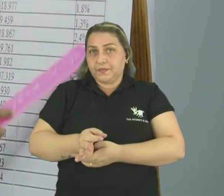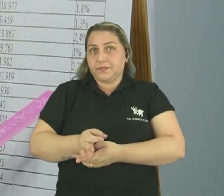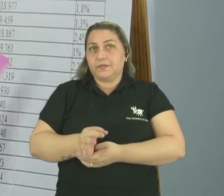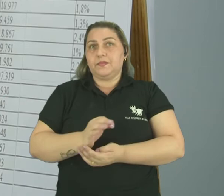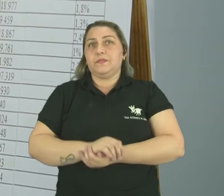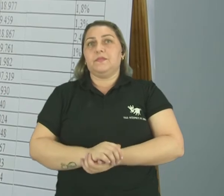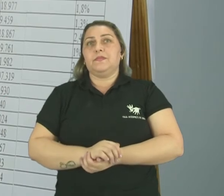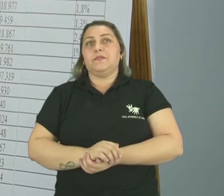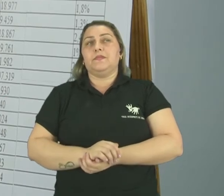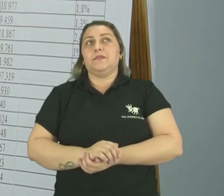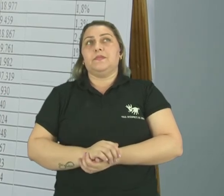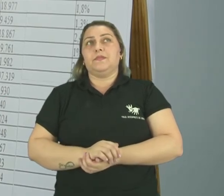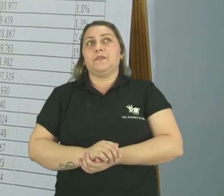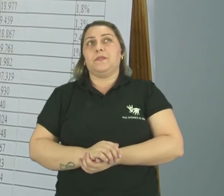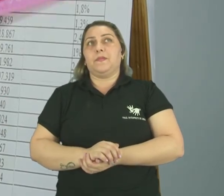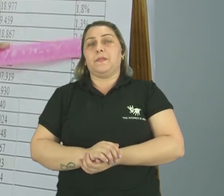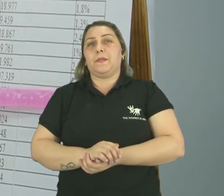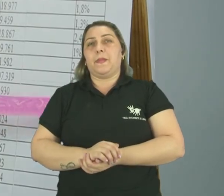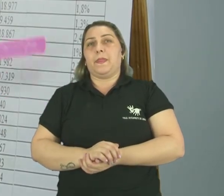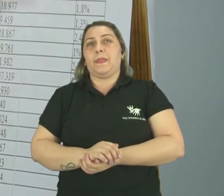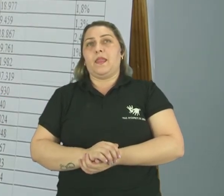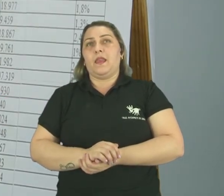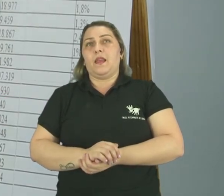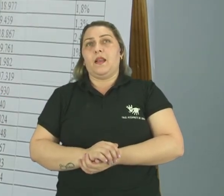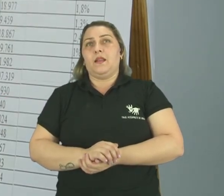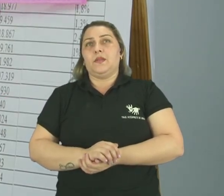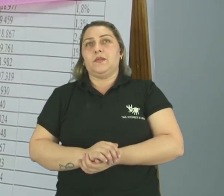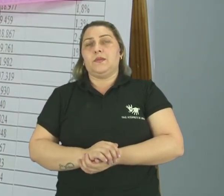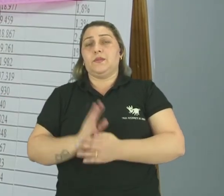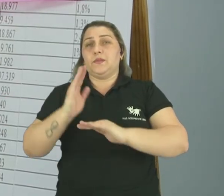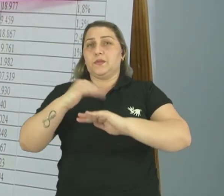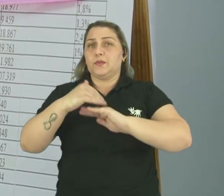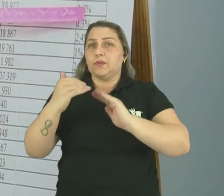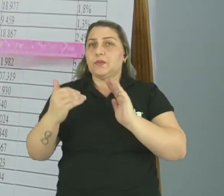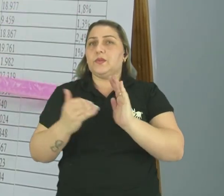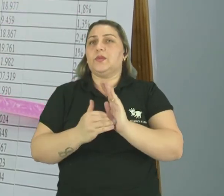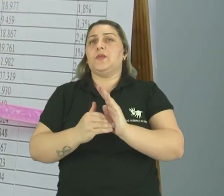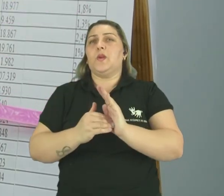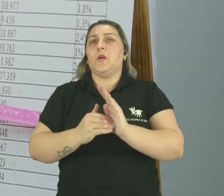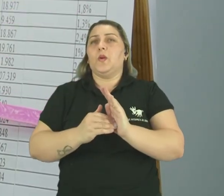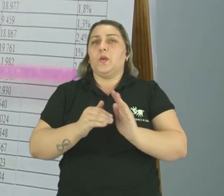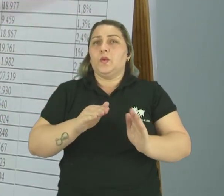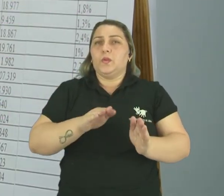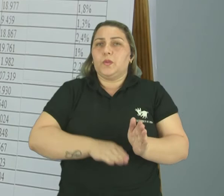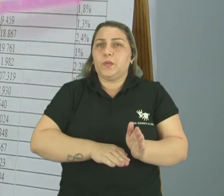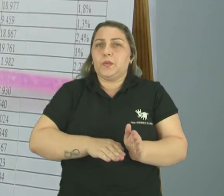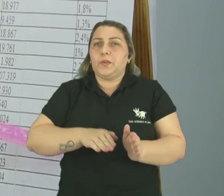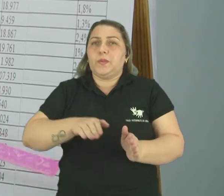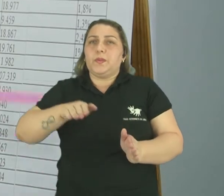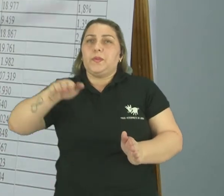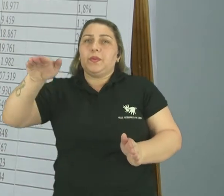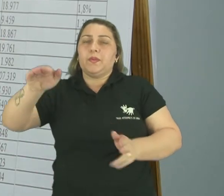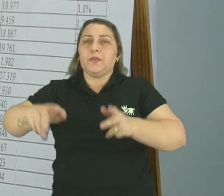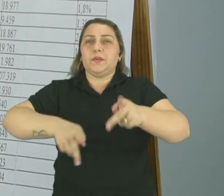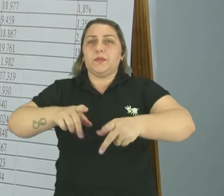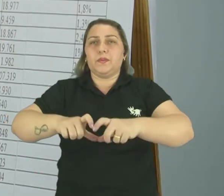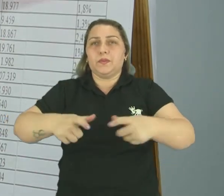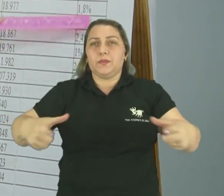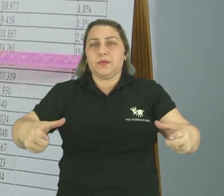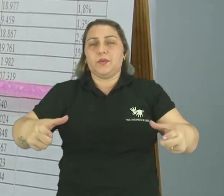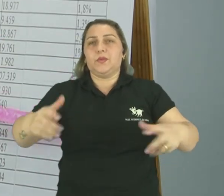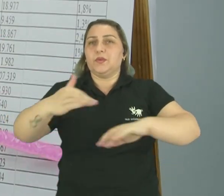Então É perceptível Que todos Mesmo do menor Ao maior Crescimento Populacional